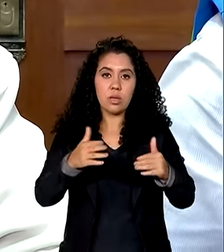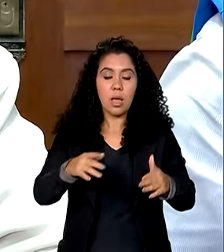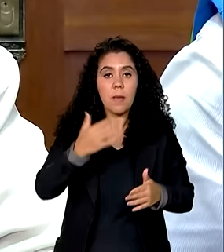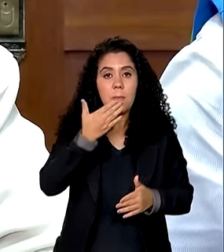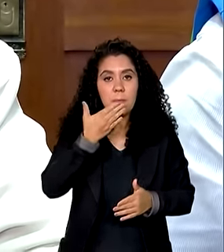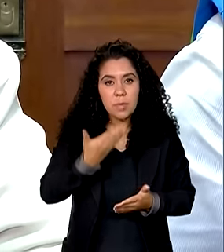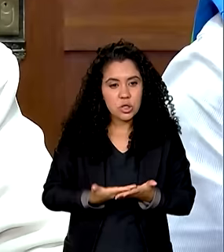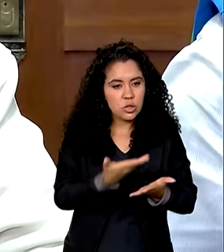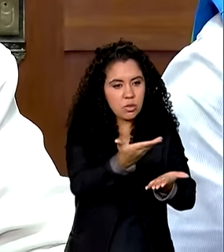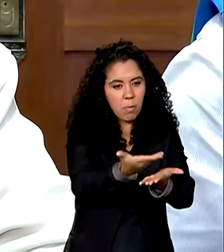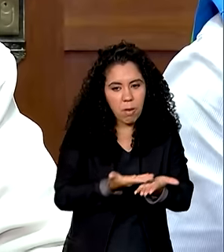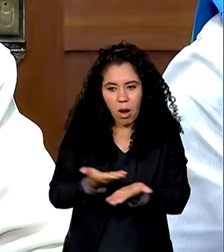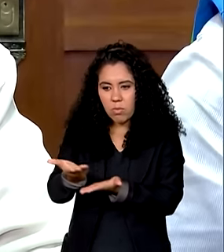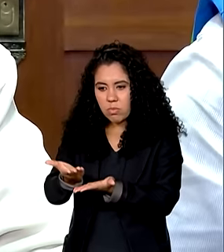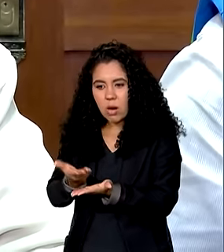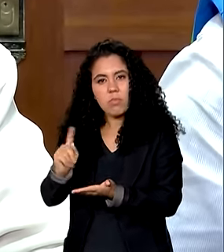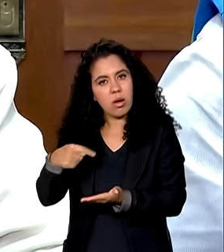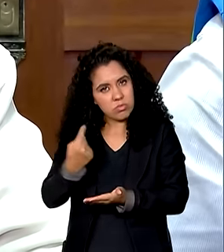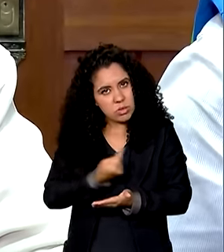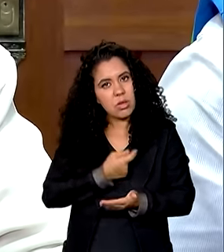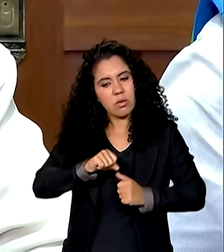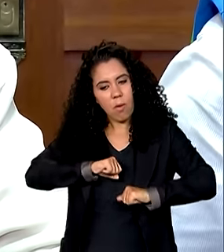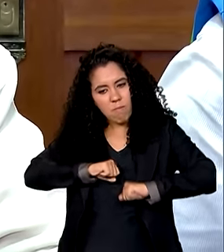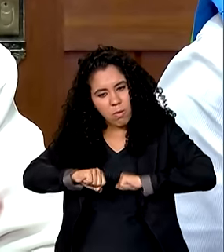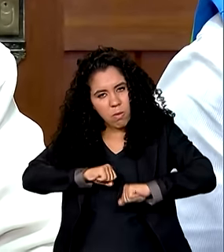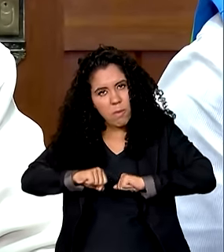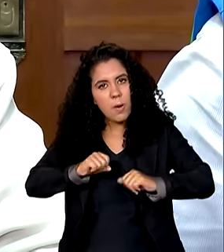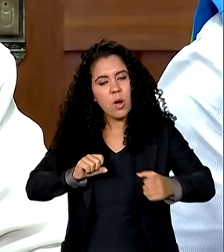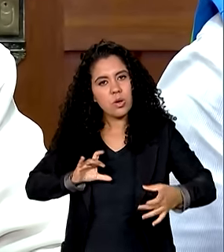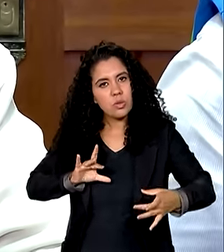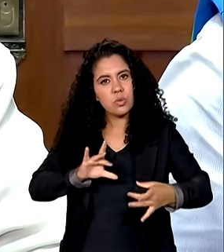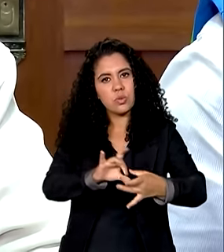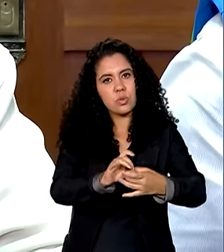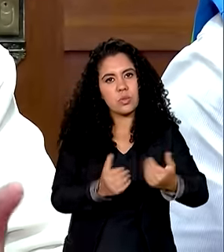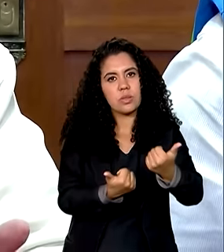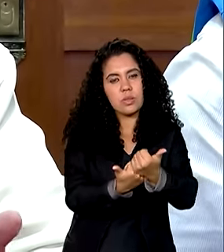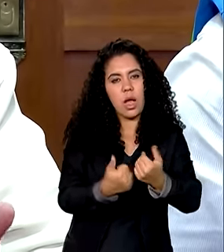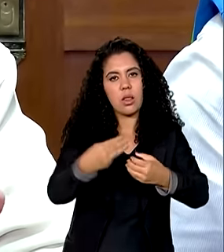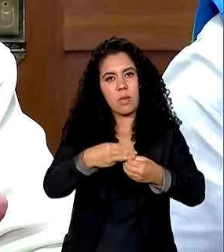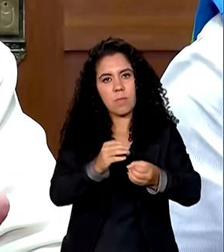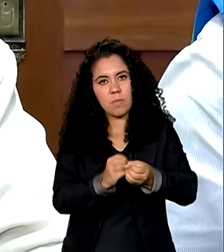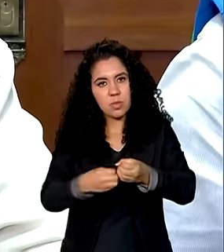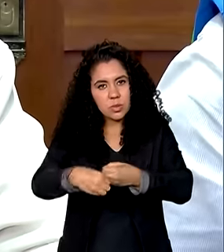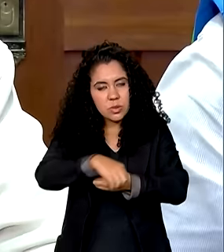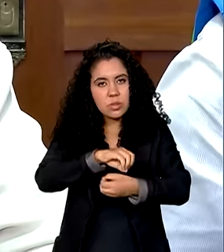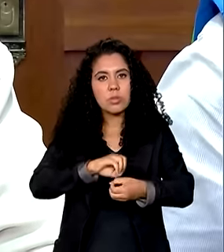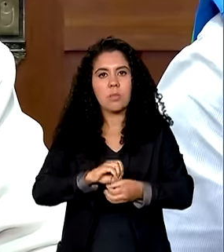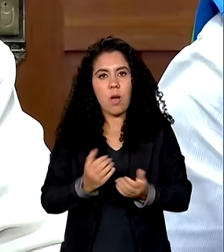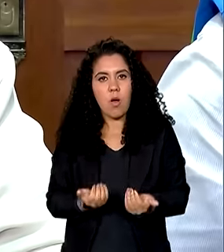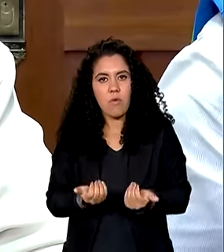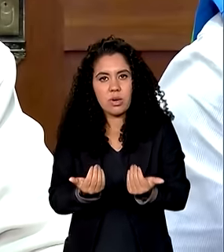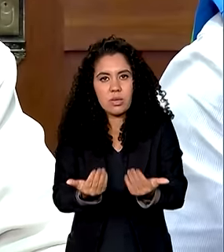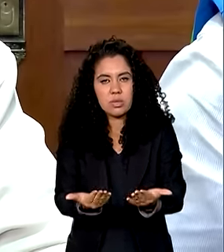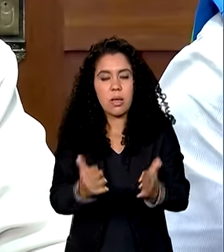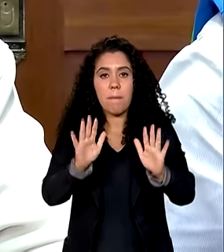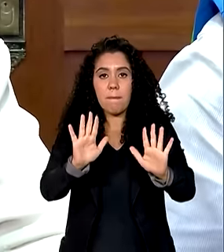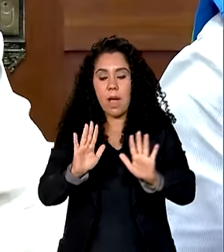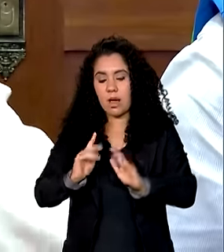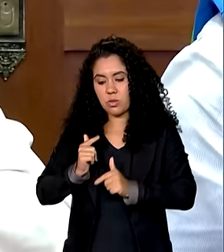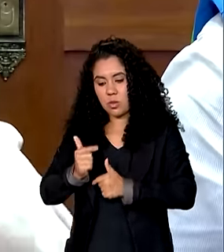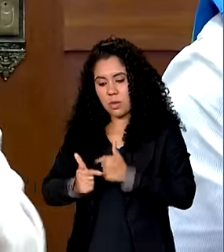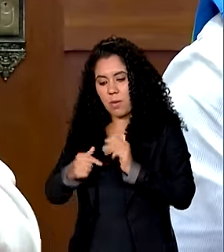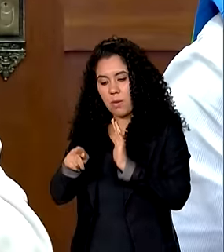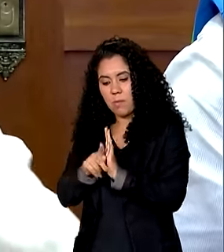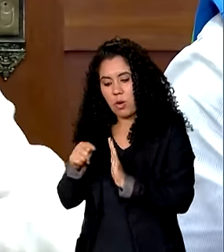chegando nós vamos nos mobilizar junto com estados e municípios para atendê-las agora todo o nosso trabalho ele